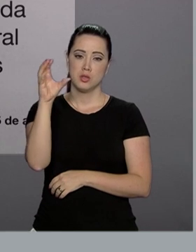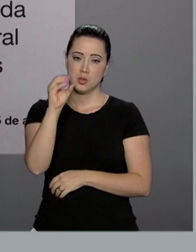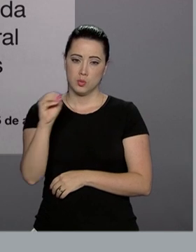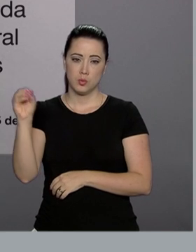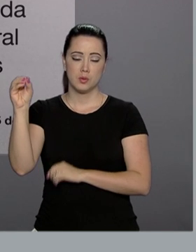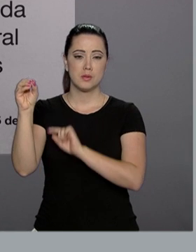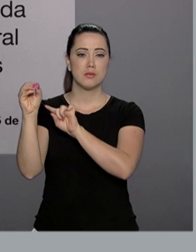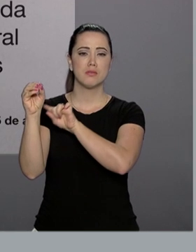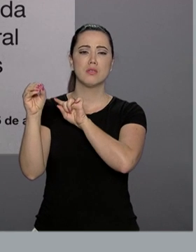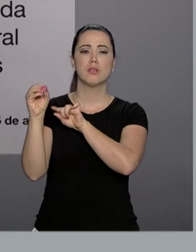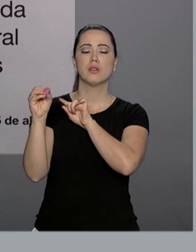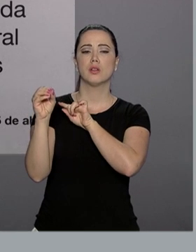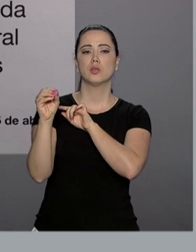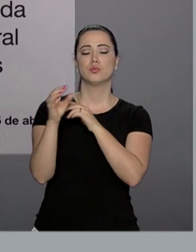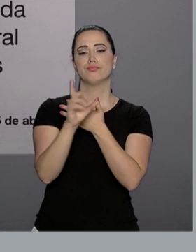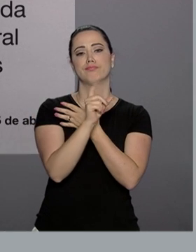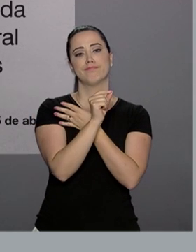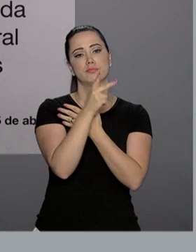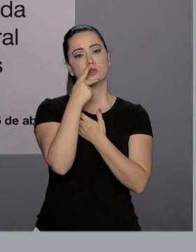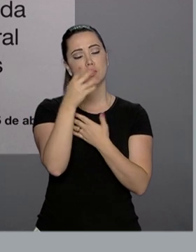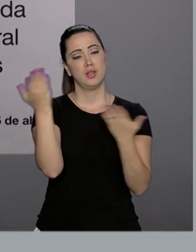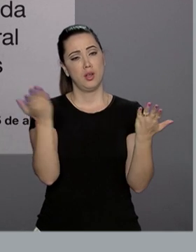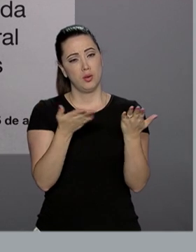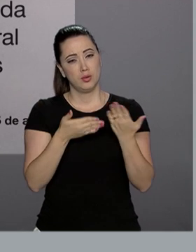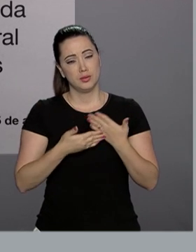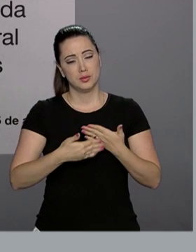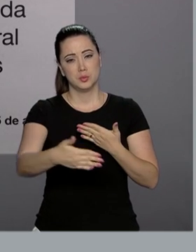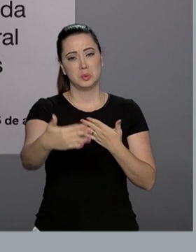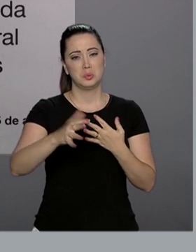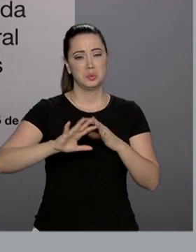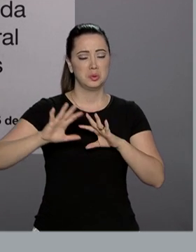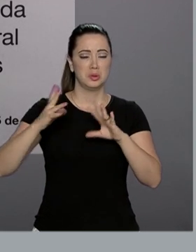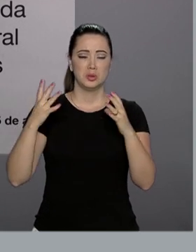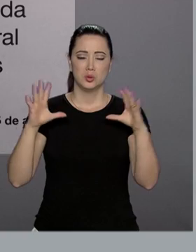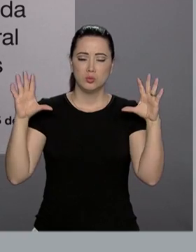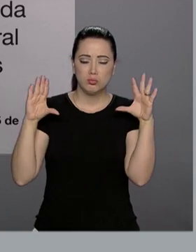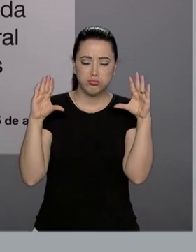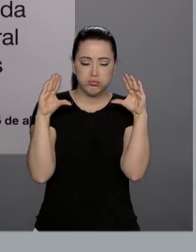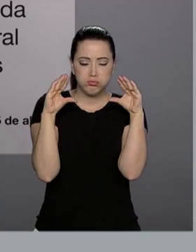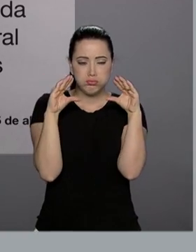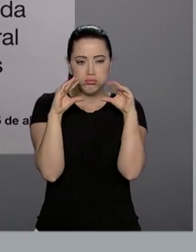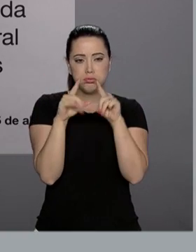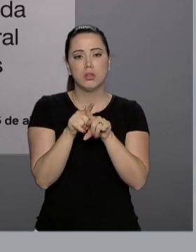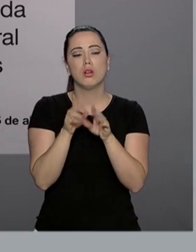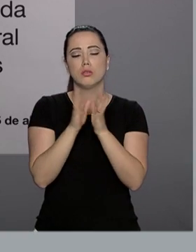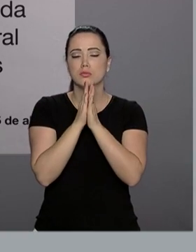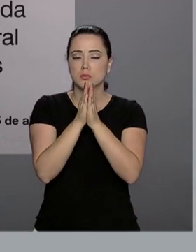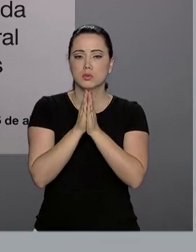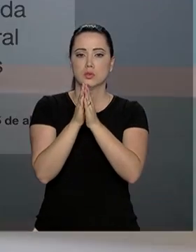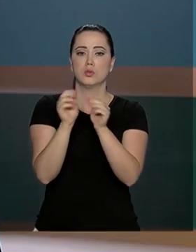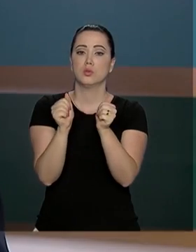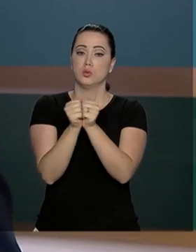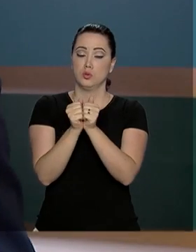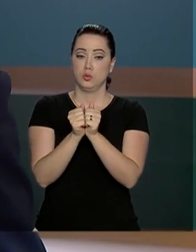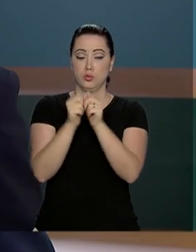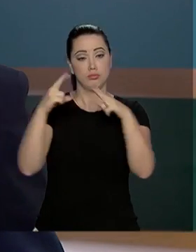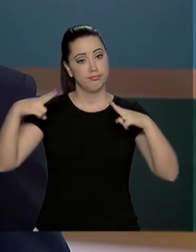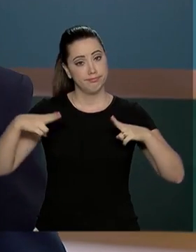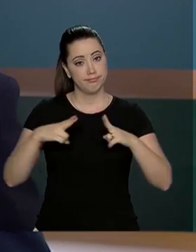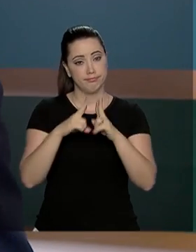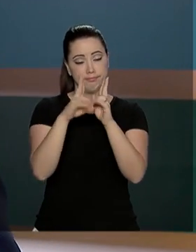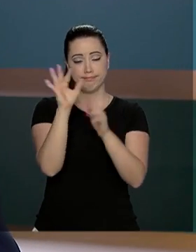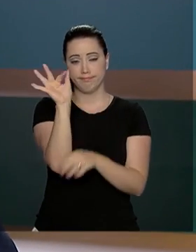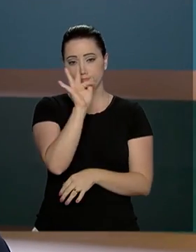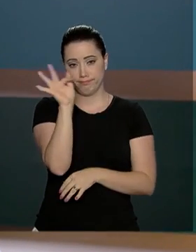No Twitter, o presidente afirma que, neste momento sombrio, as orações estão com o povo francês. Foi